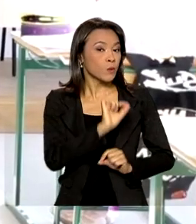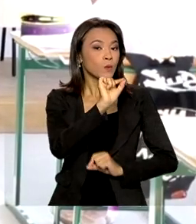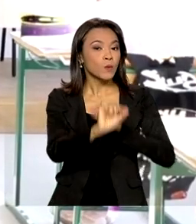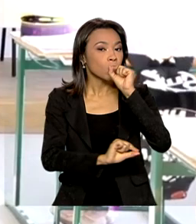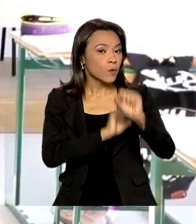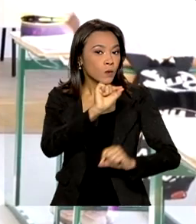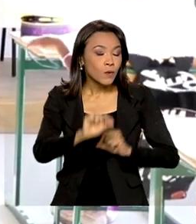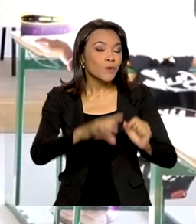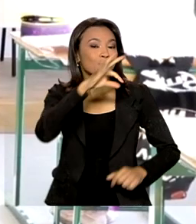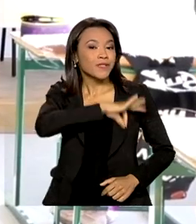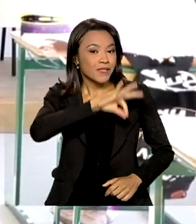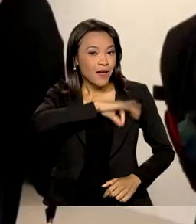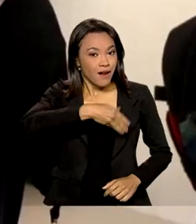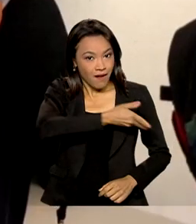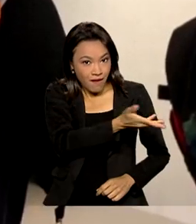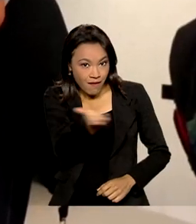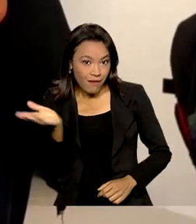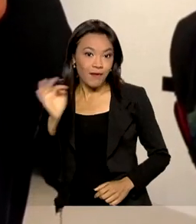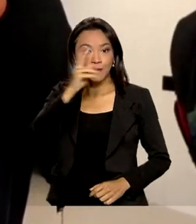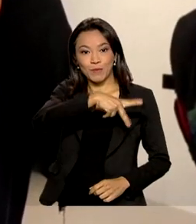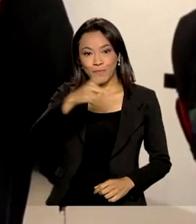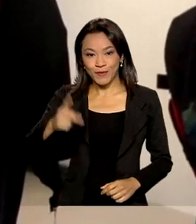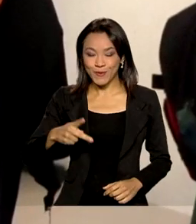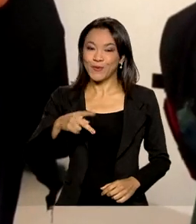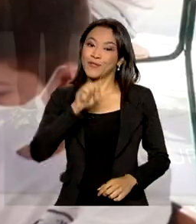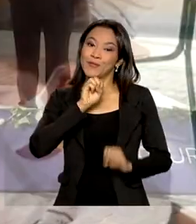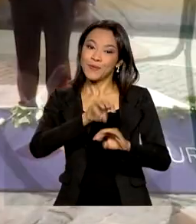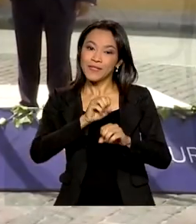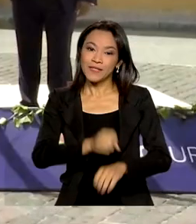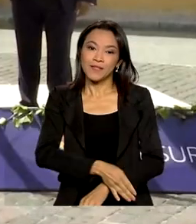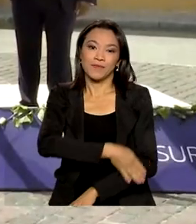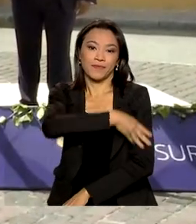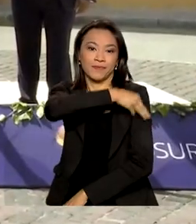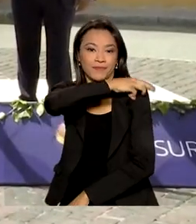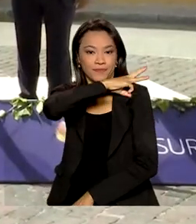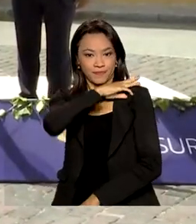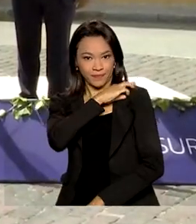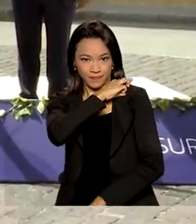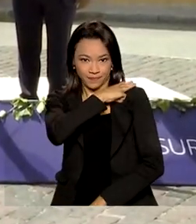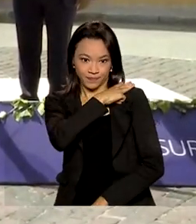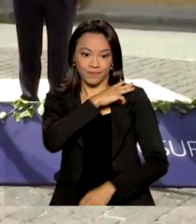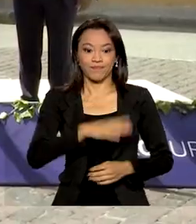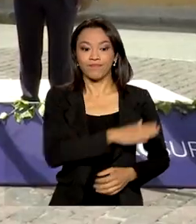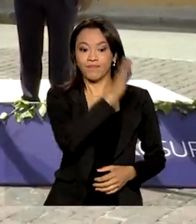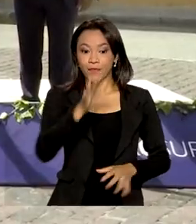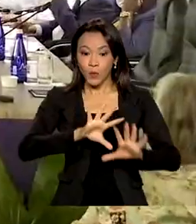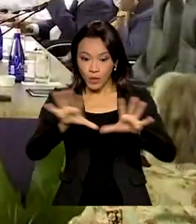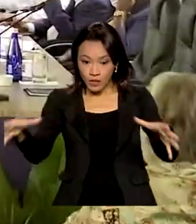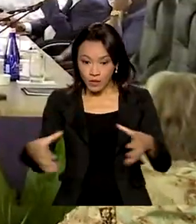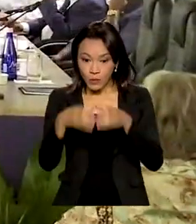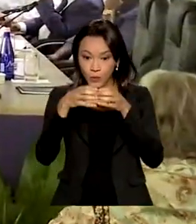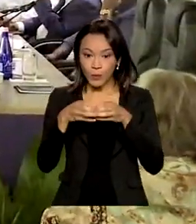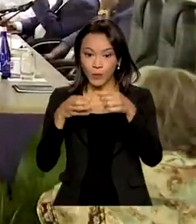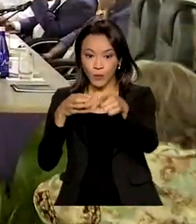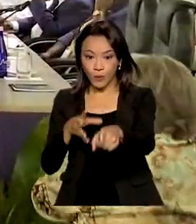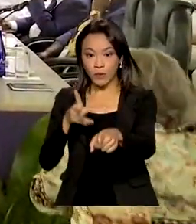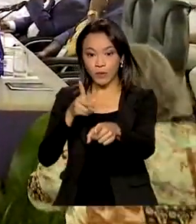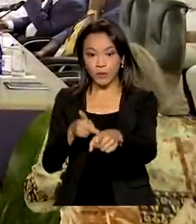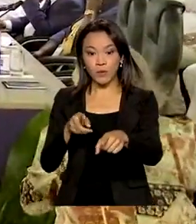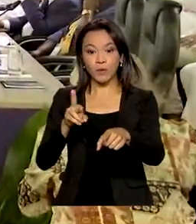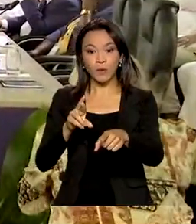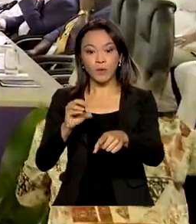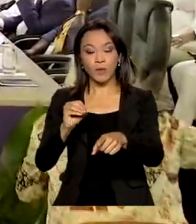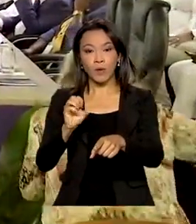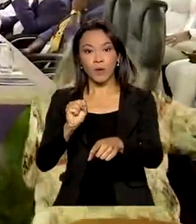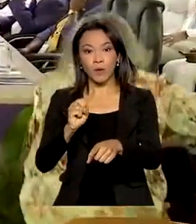piso salarial dos professores da educação básica. Púpula do ProSul, em Cartagena, das Índias, na Colômbia,